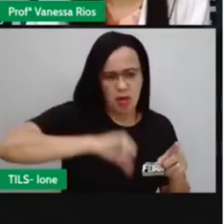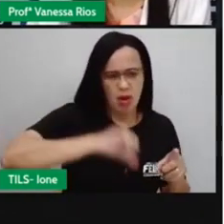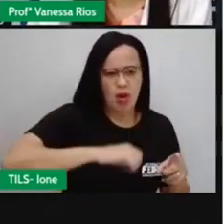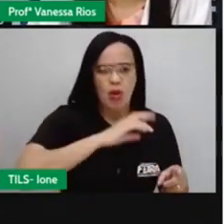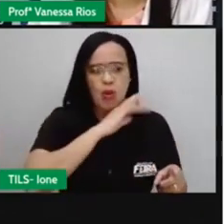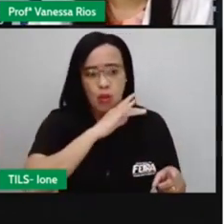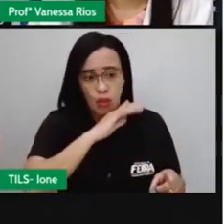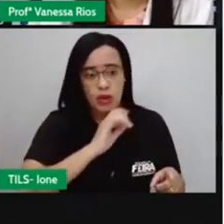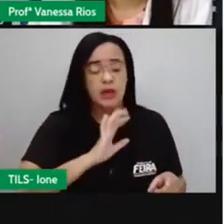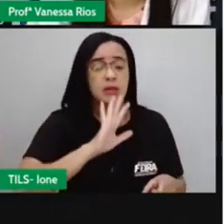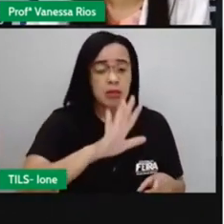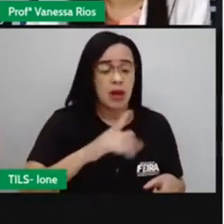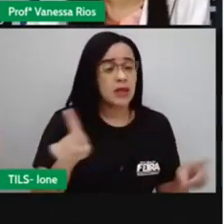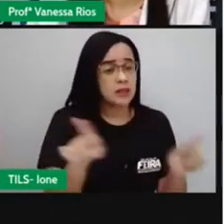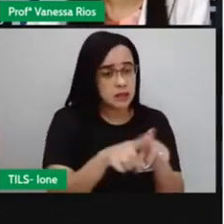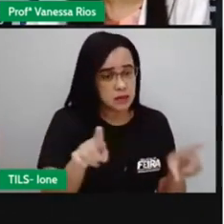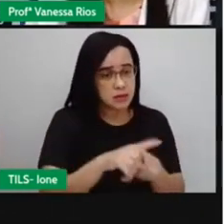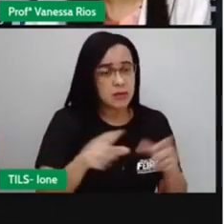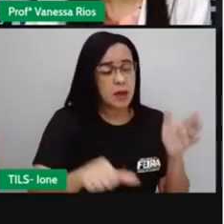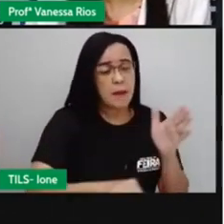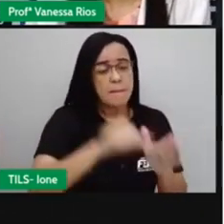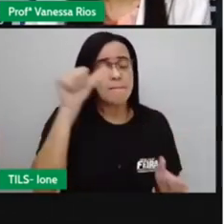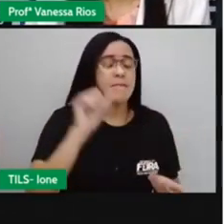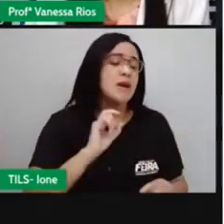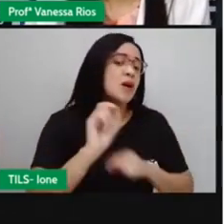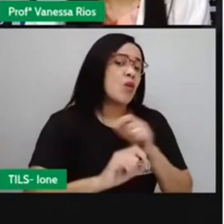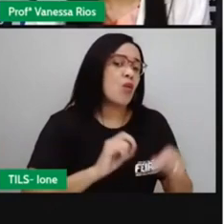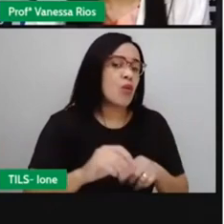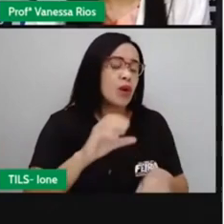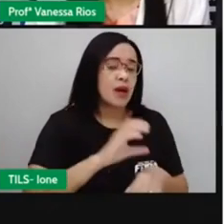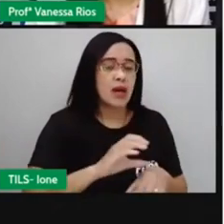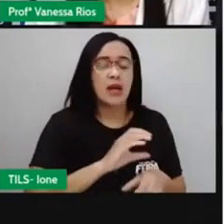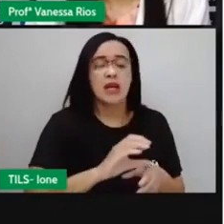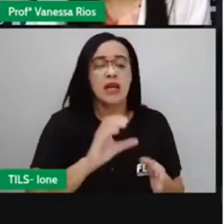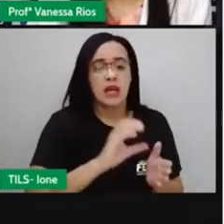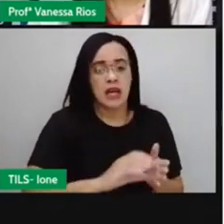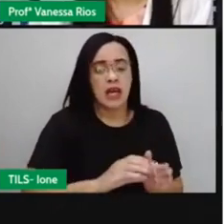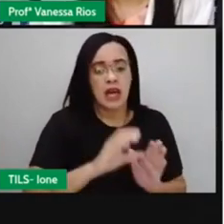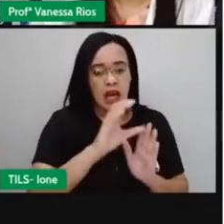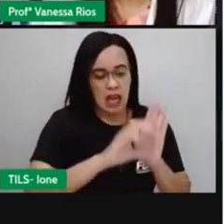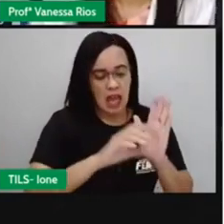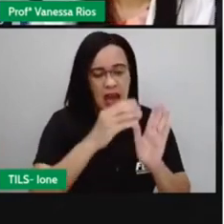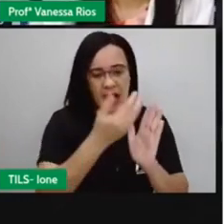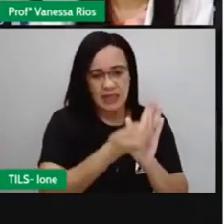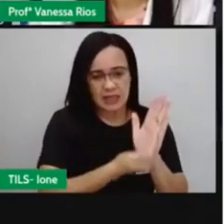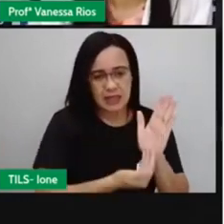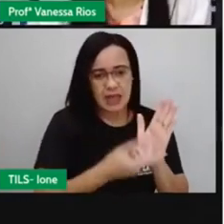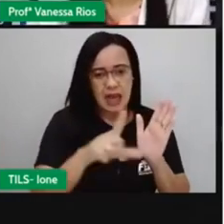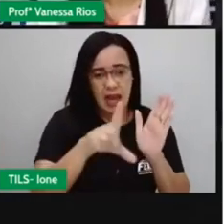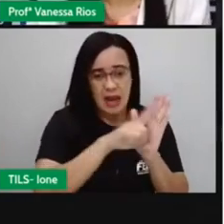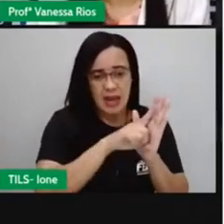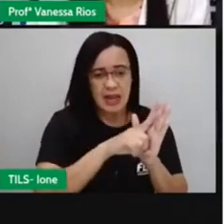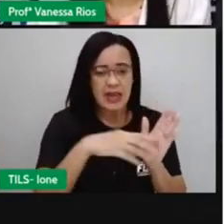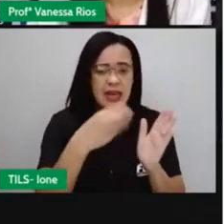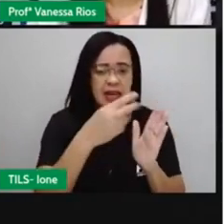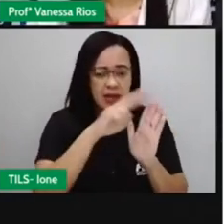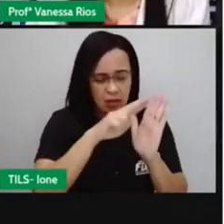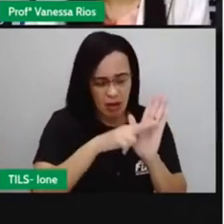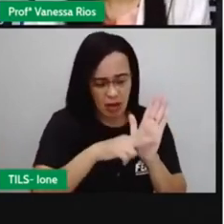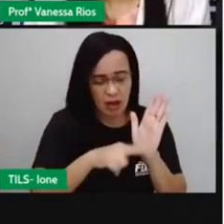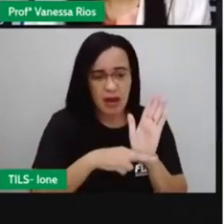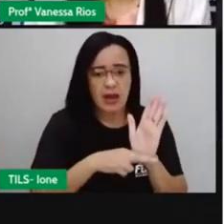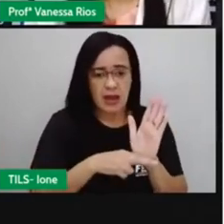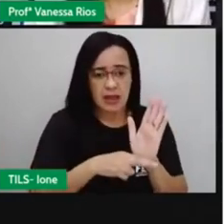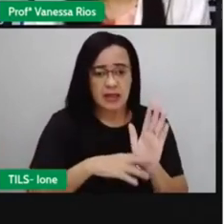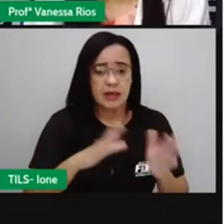primeira Constituição brasileira. Mas as pessoas começaram a ficar insatisfeitas com as ideias de Dom Pedro I.